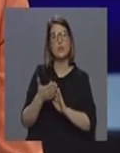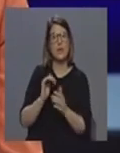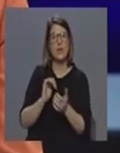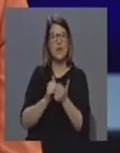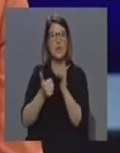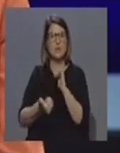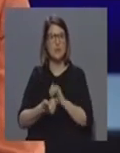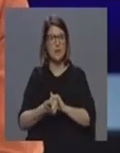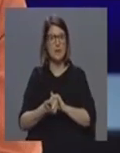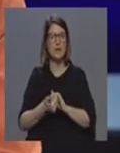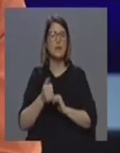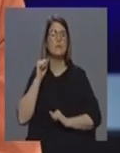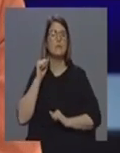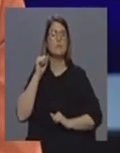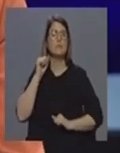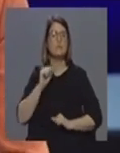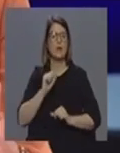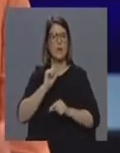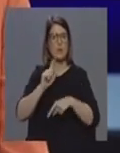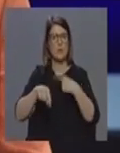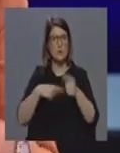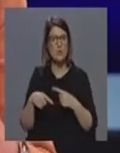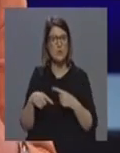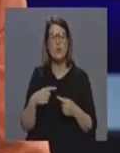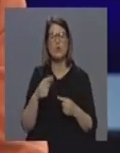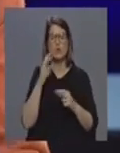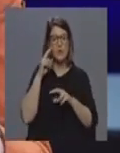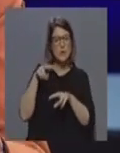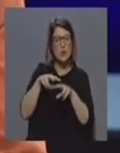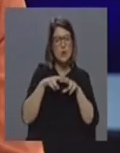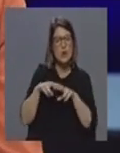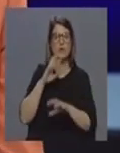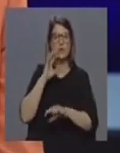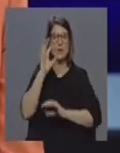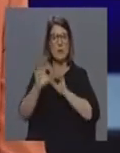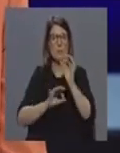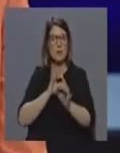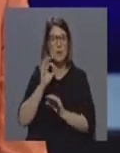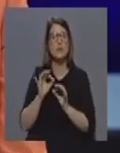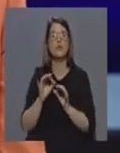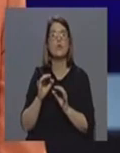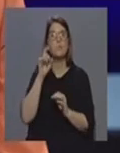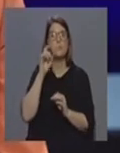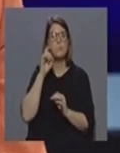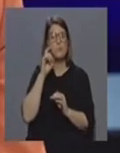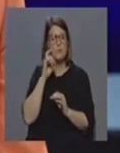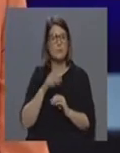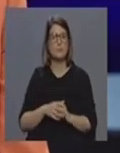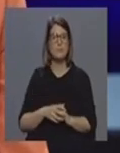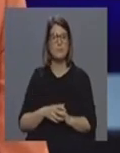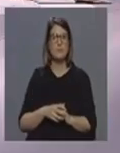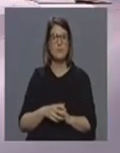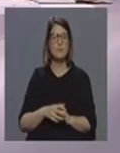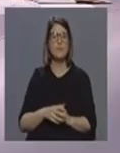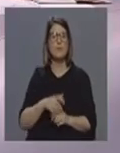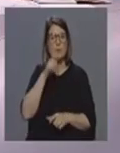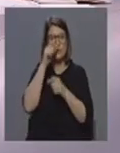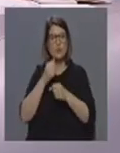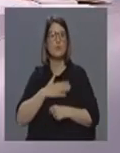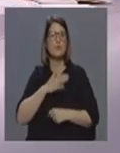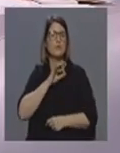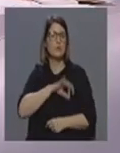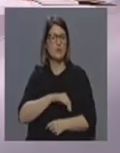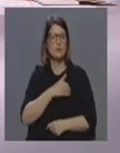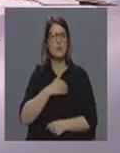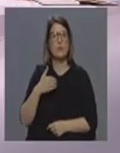àquilo que vão sendo as atualizações diagnósticas, terapêuticas, de prevenção e de medidas de contenção. E sendo que os profissionais de saúde, nomeadamente os médicos